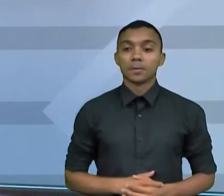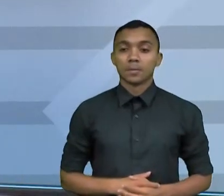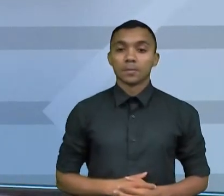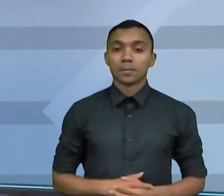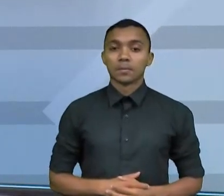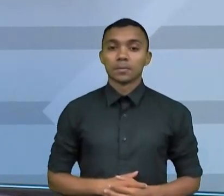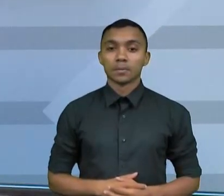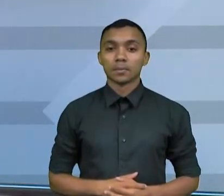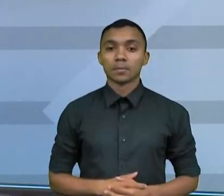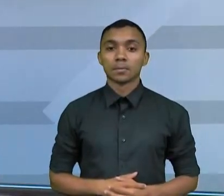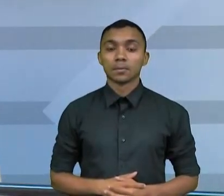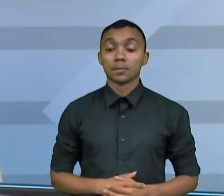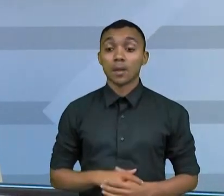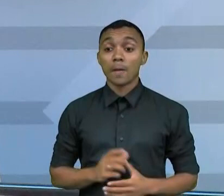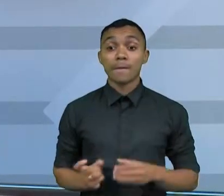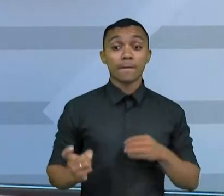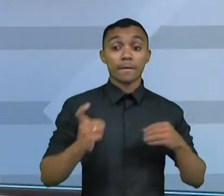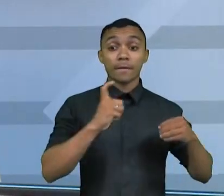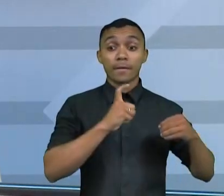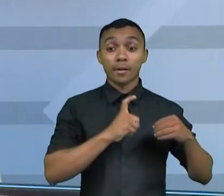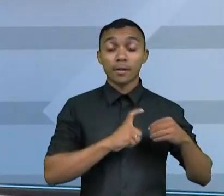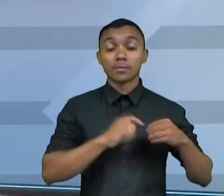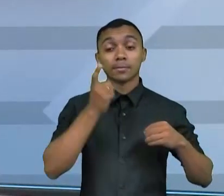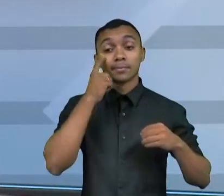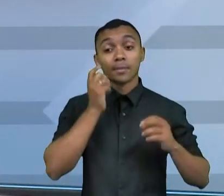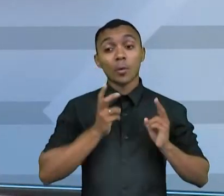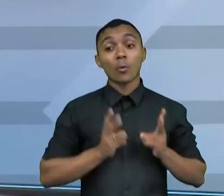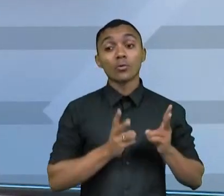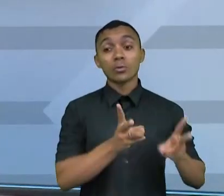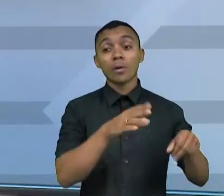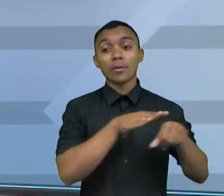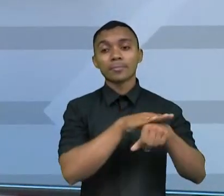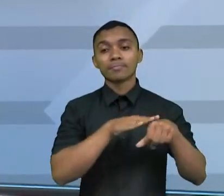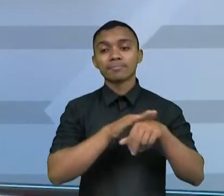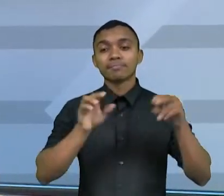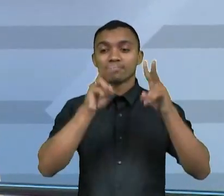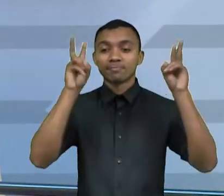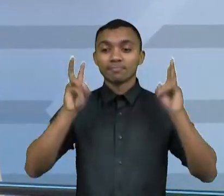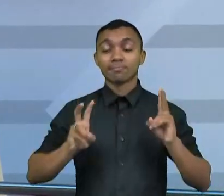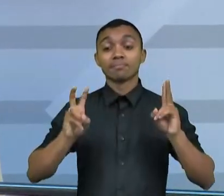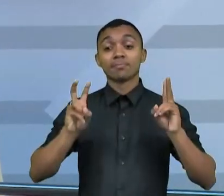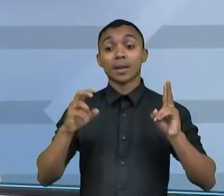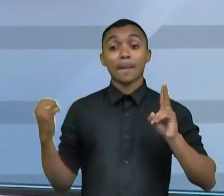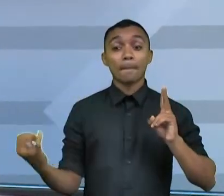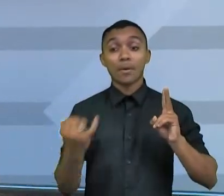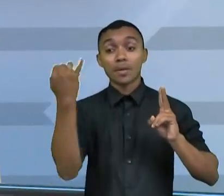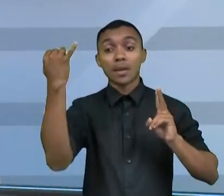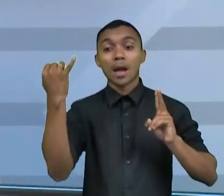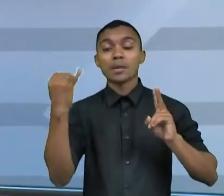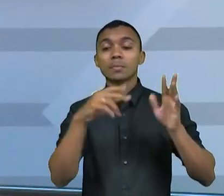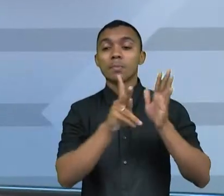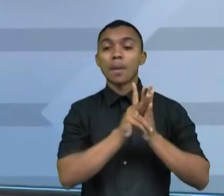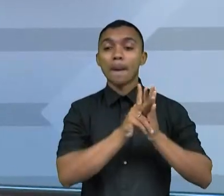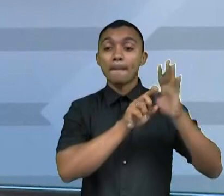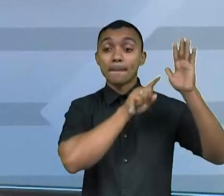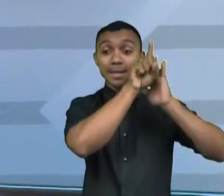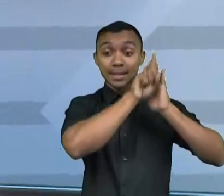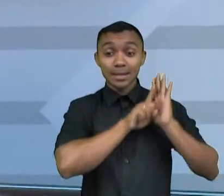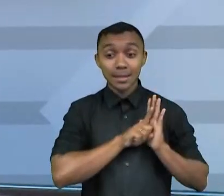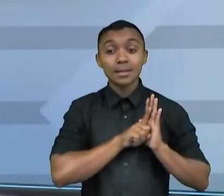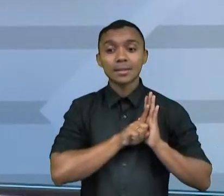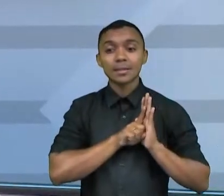Um lugar de fala está de volta e continuamos aqui a discutir a eficácia e a importância das pesquisas eleitorais.